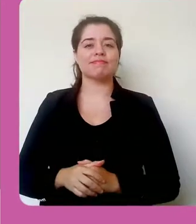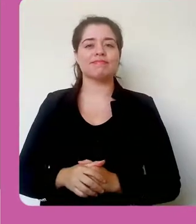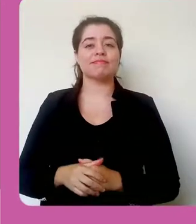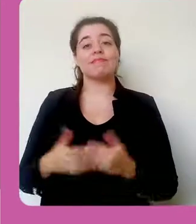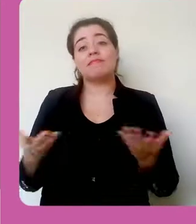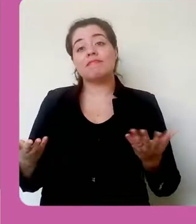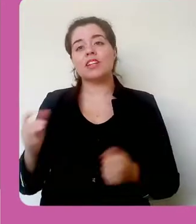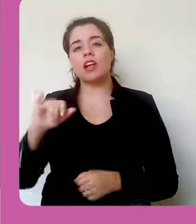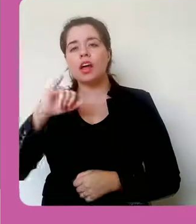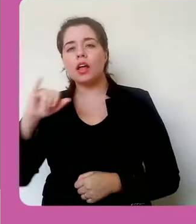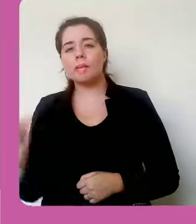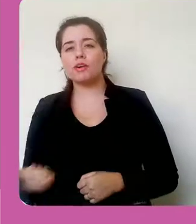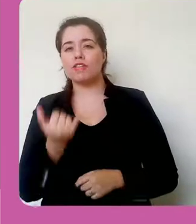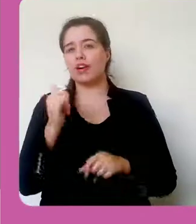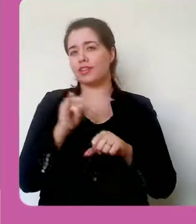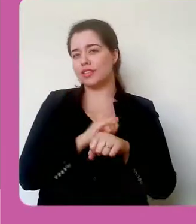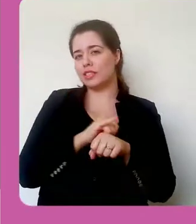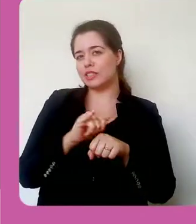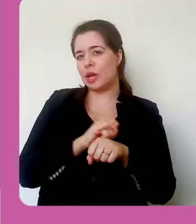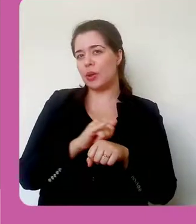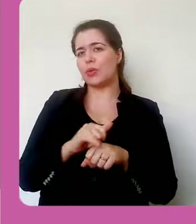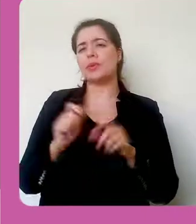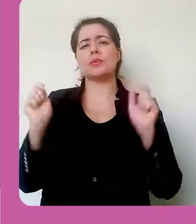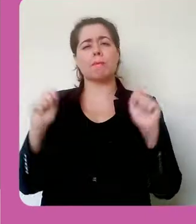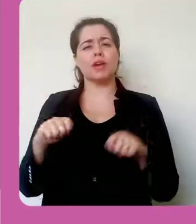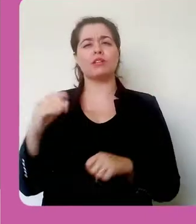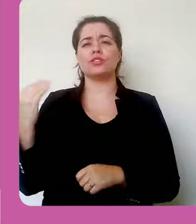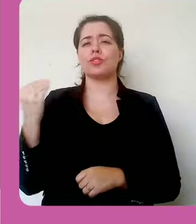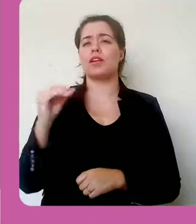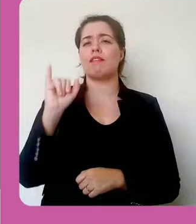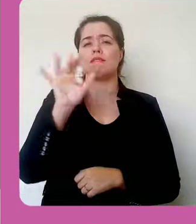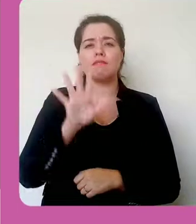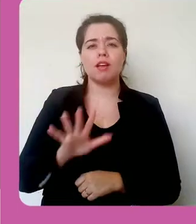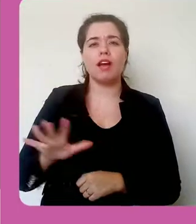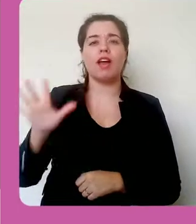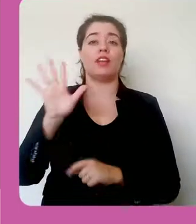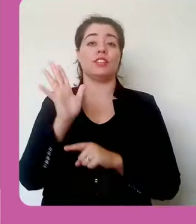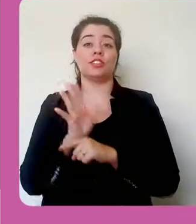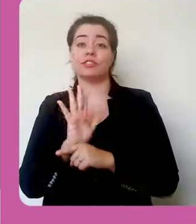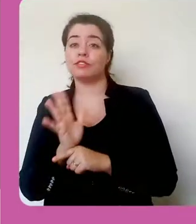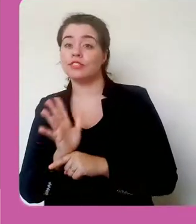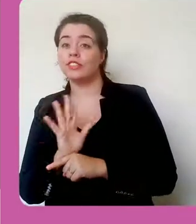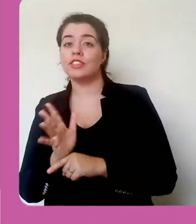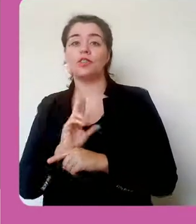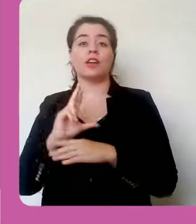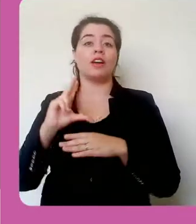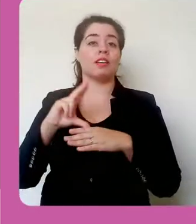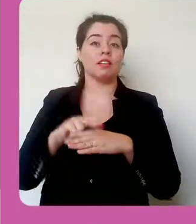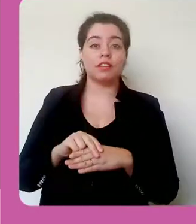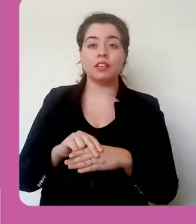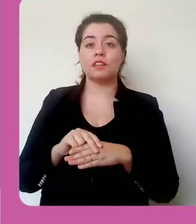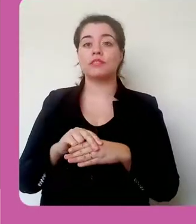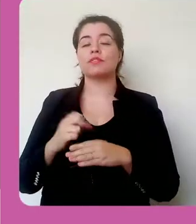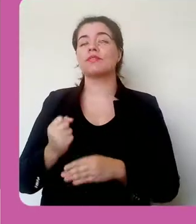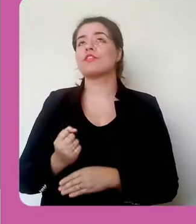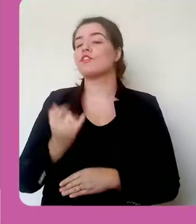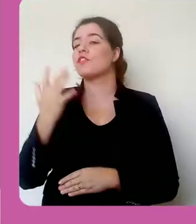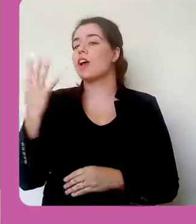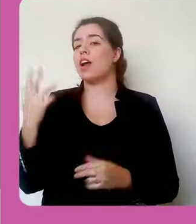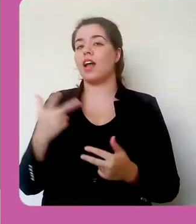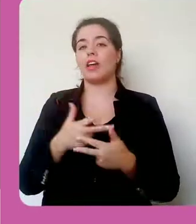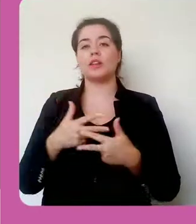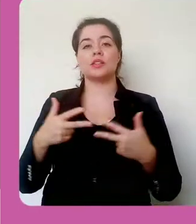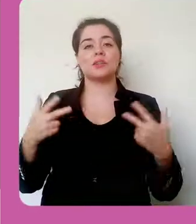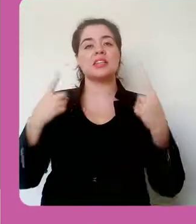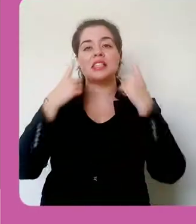incluir imagens, vídeos, arquivos. Muita coisa interessante, né? Porque você